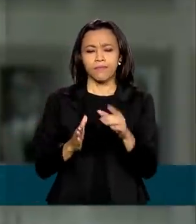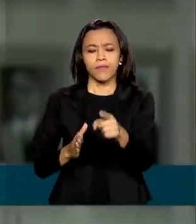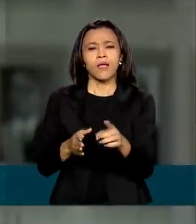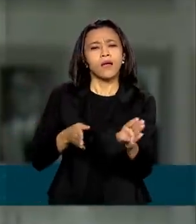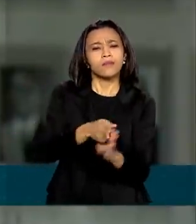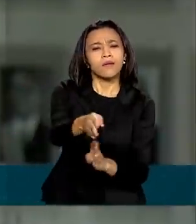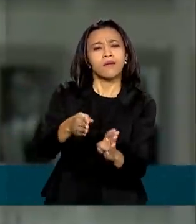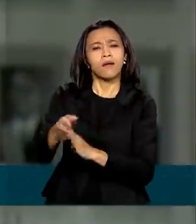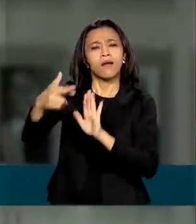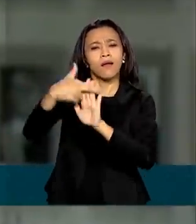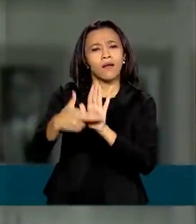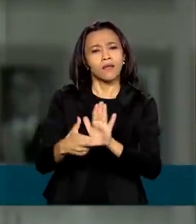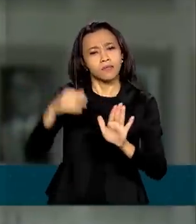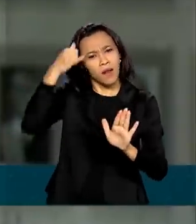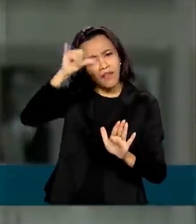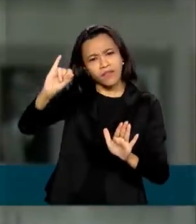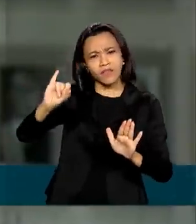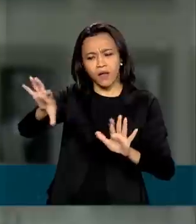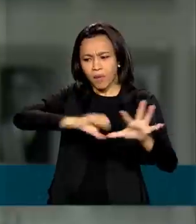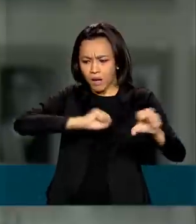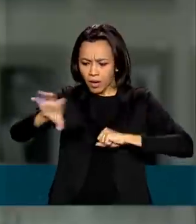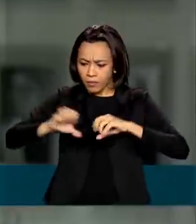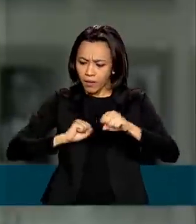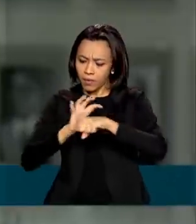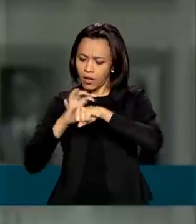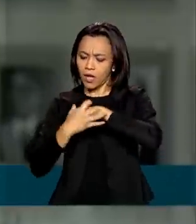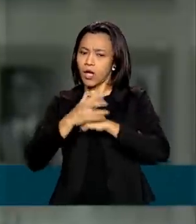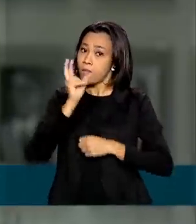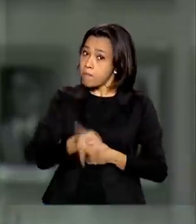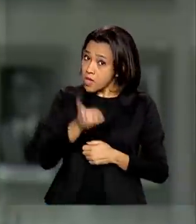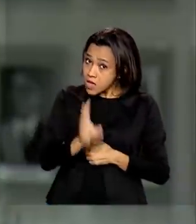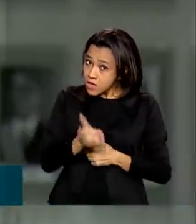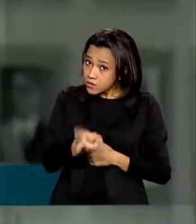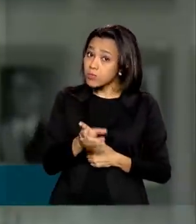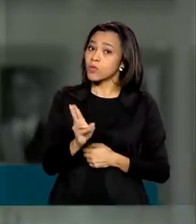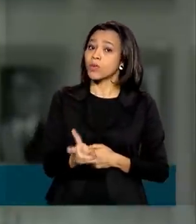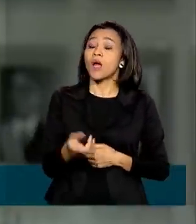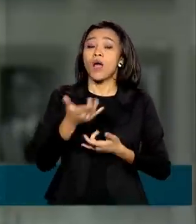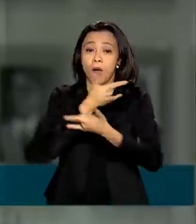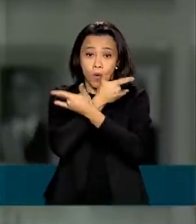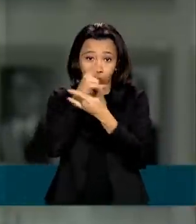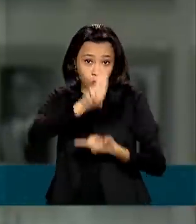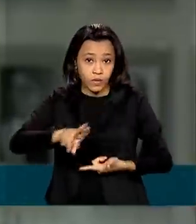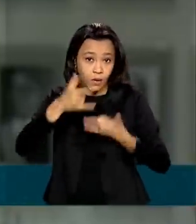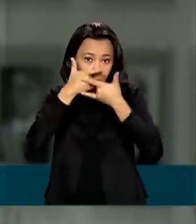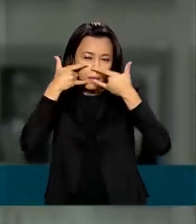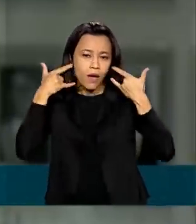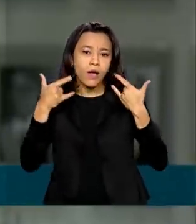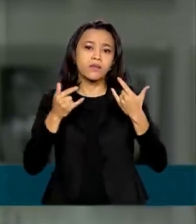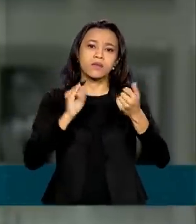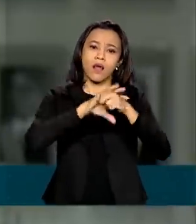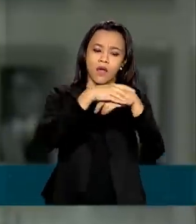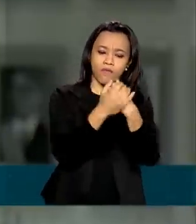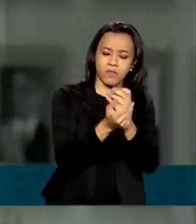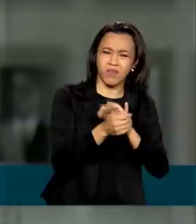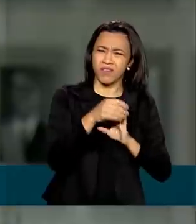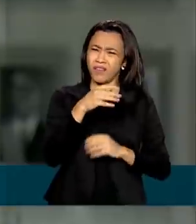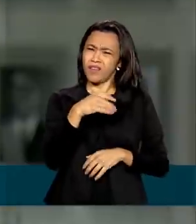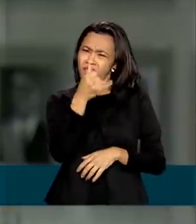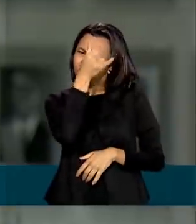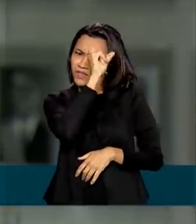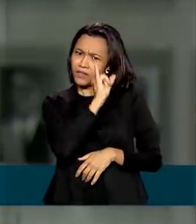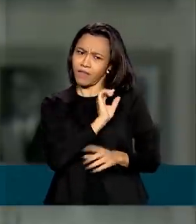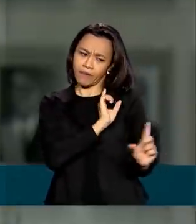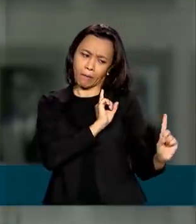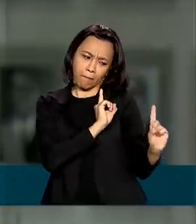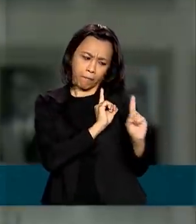do coronavírus continuam as mesmas. Usar máscara, lavar as mãos e evitar ficar muito perto das pessoas.